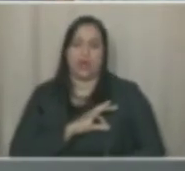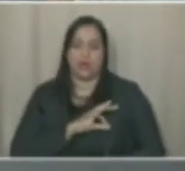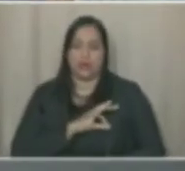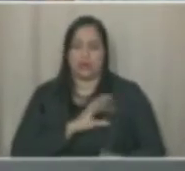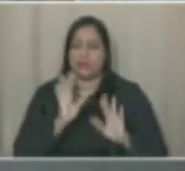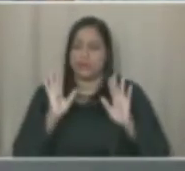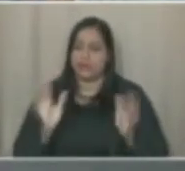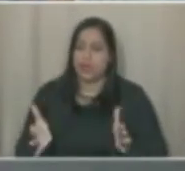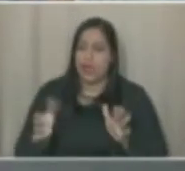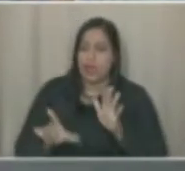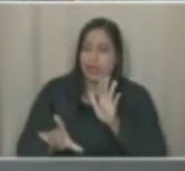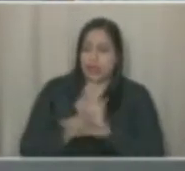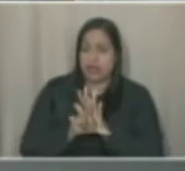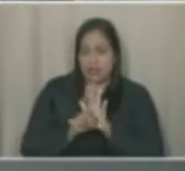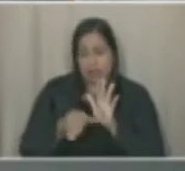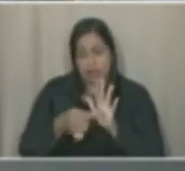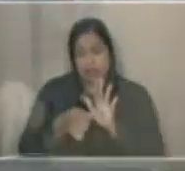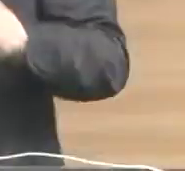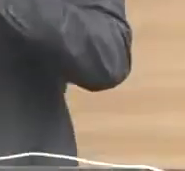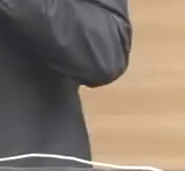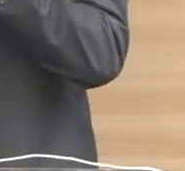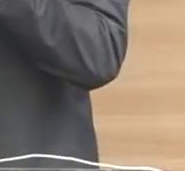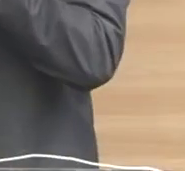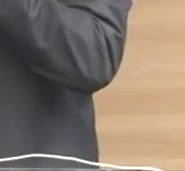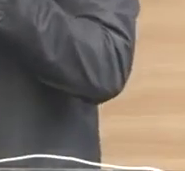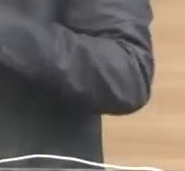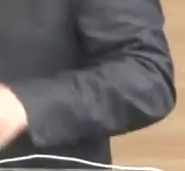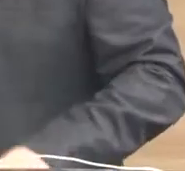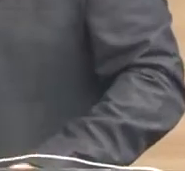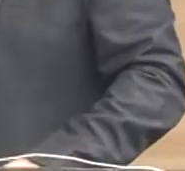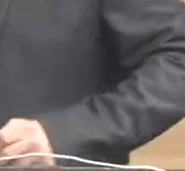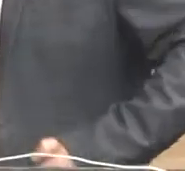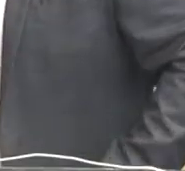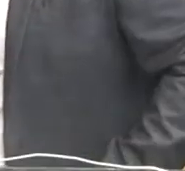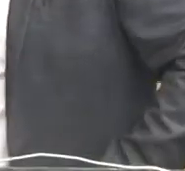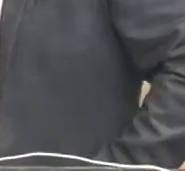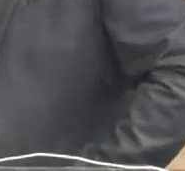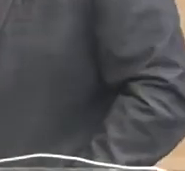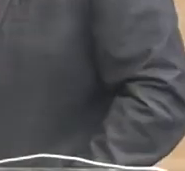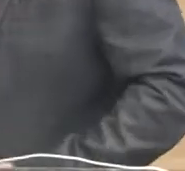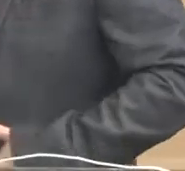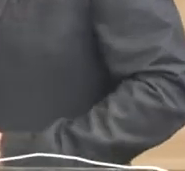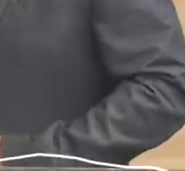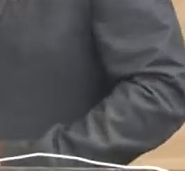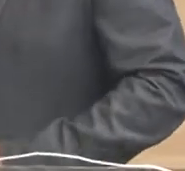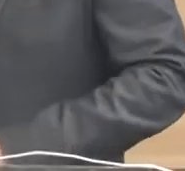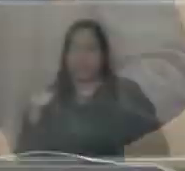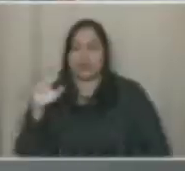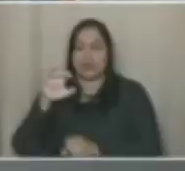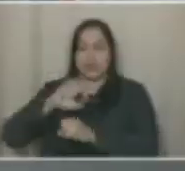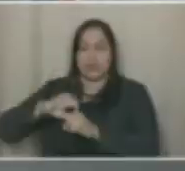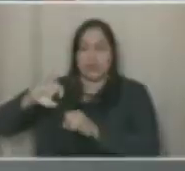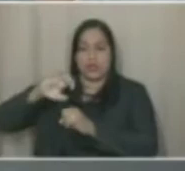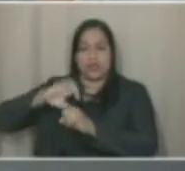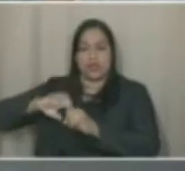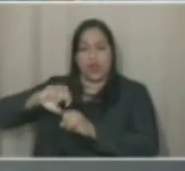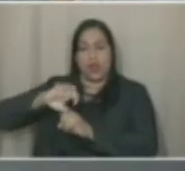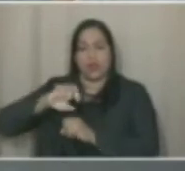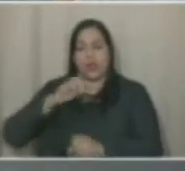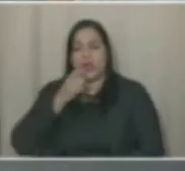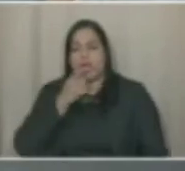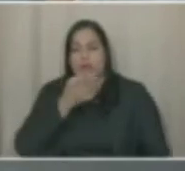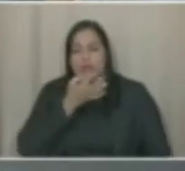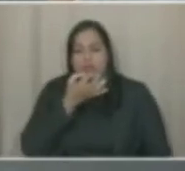já demanda que seja feito. O parlamentar falou ainda sobre a situação da saúde em Pernambuco. Temos criticado